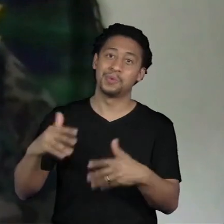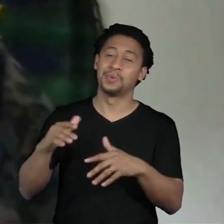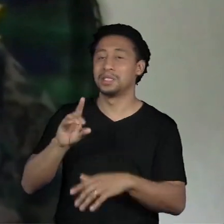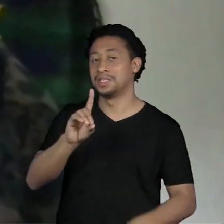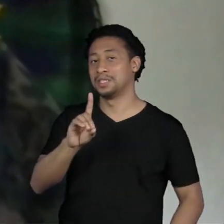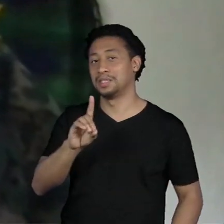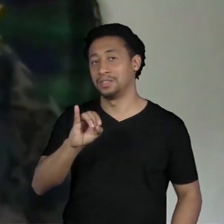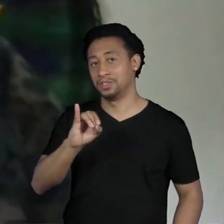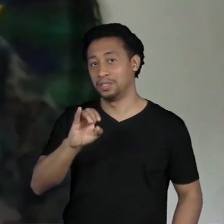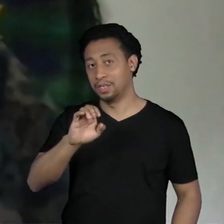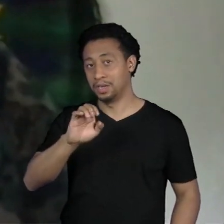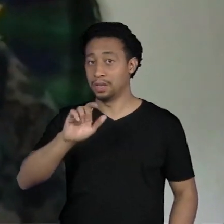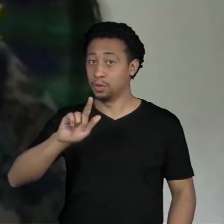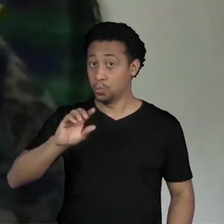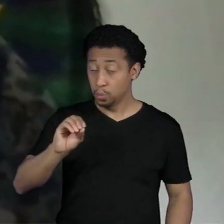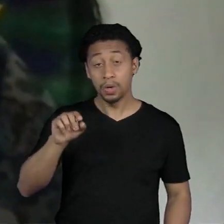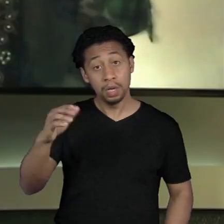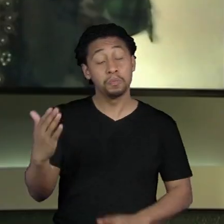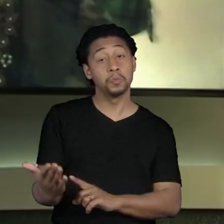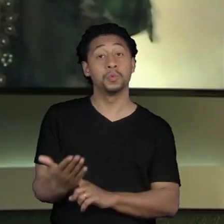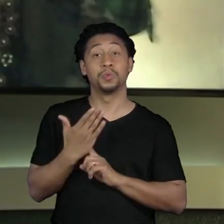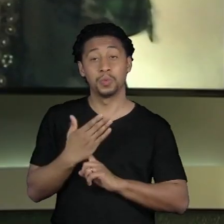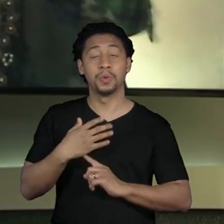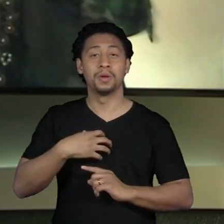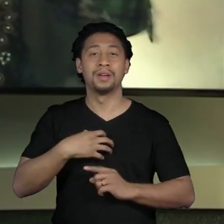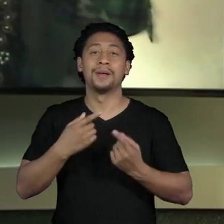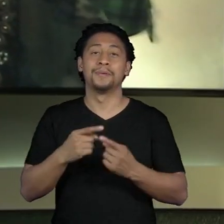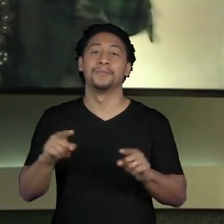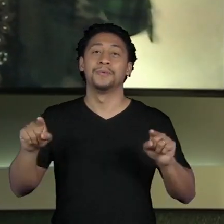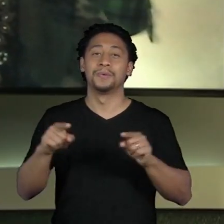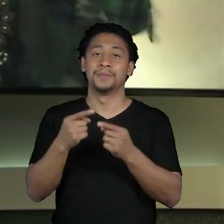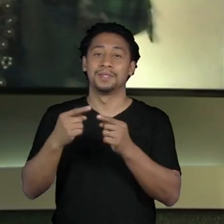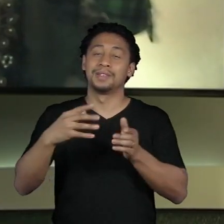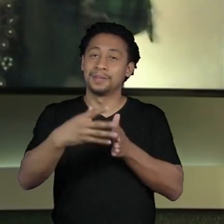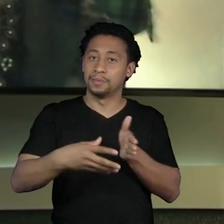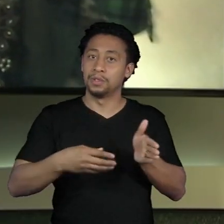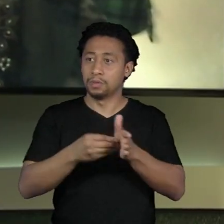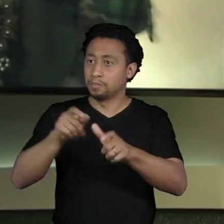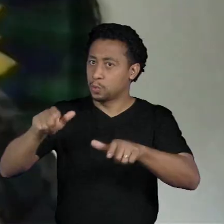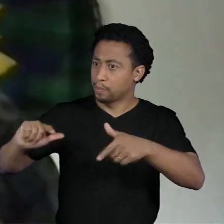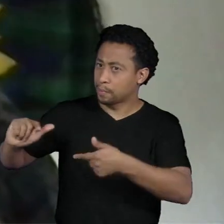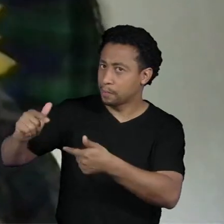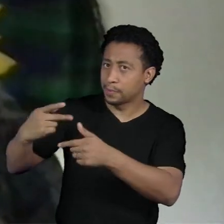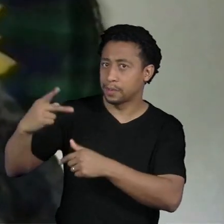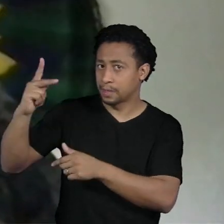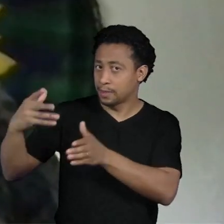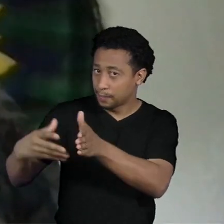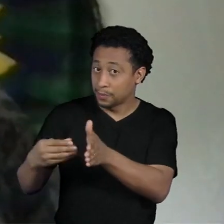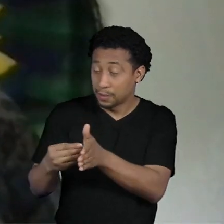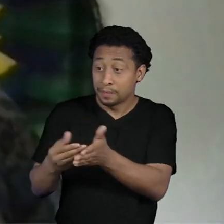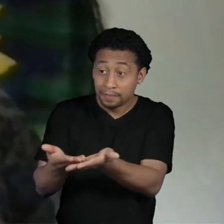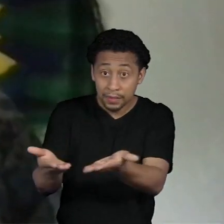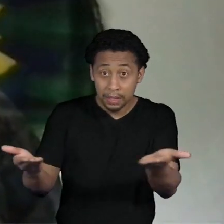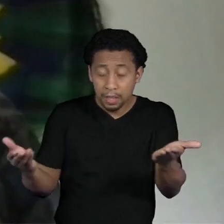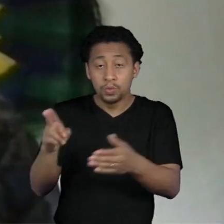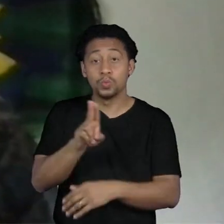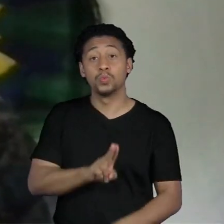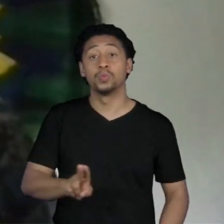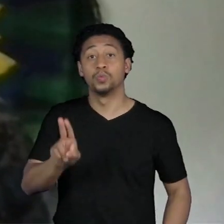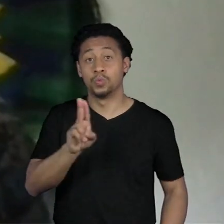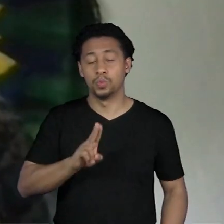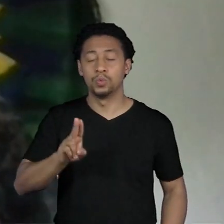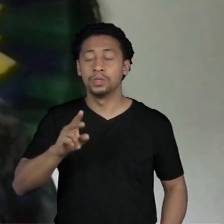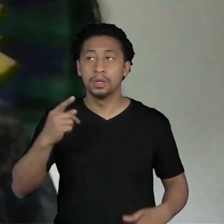foi ele que me apresentou a música da Amazônia de compositores contemporâneos da Amazônia onde eles utilizam